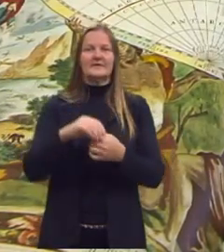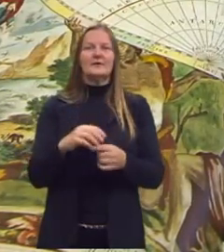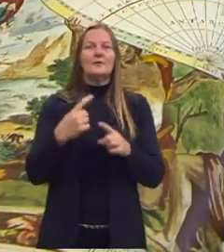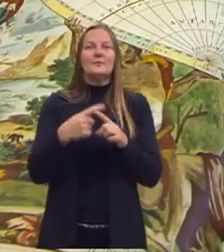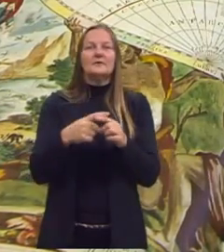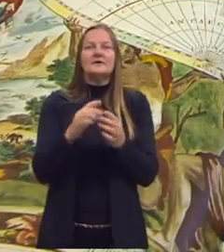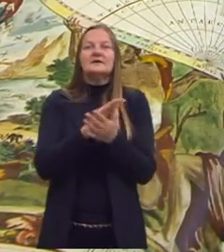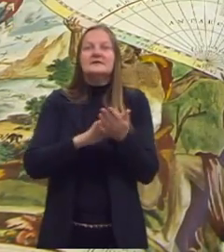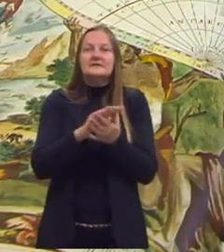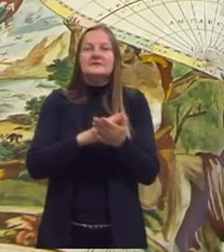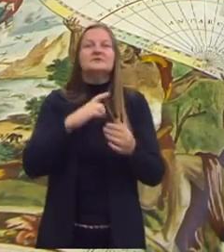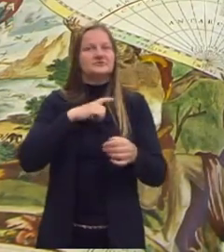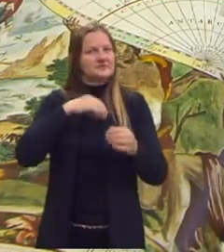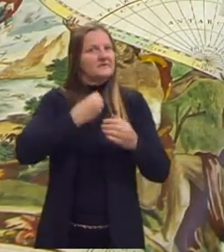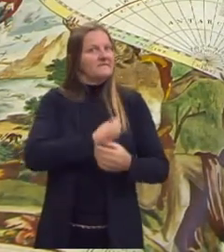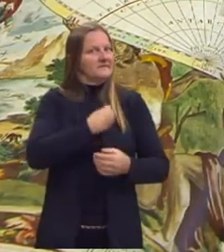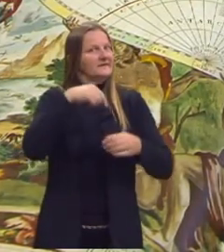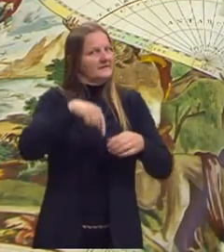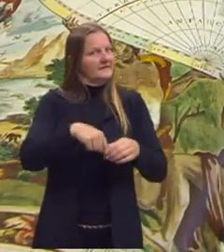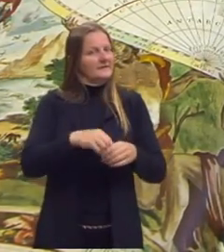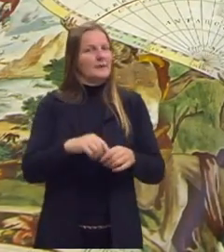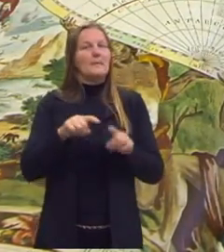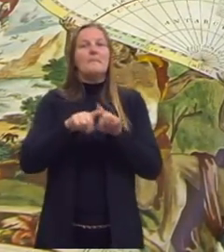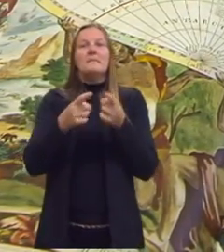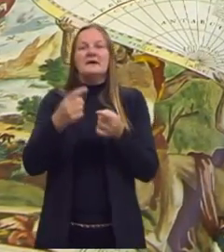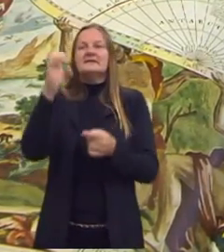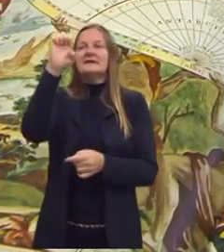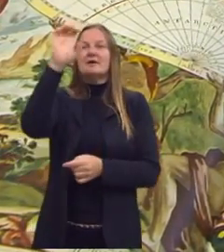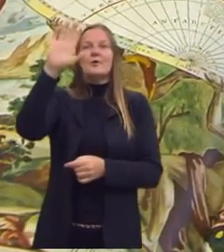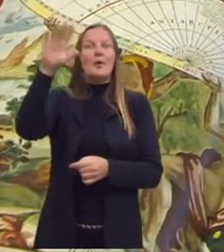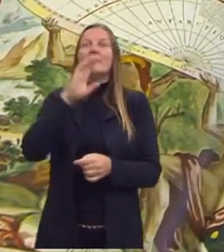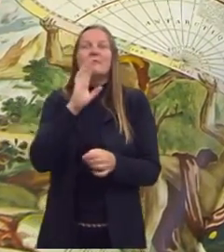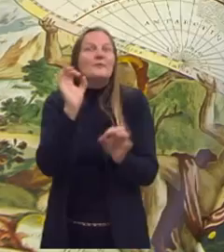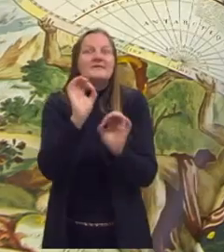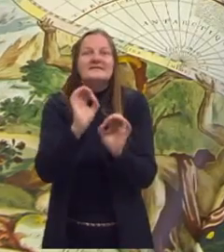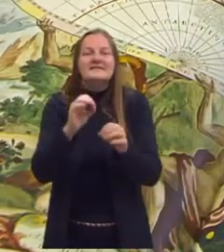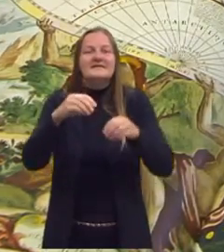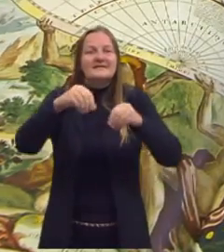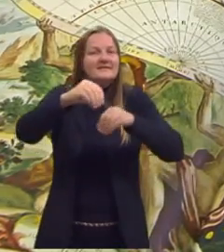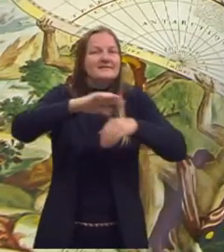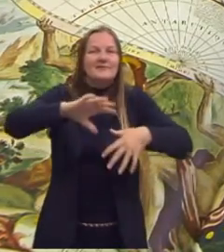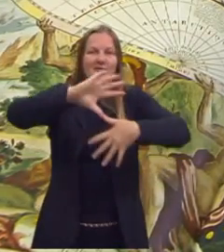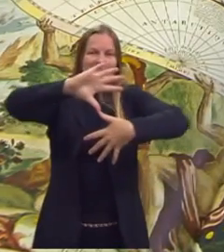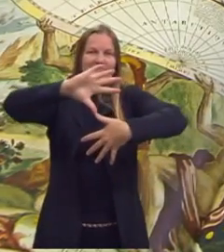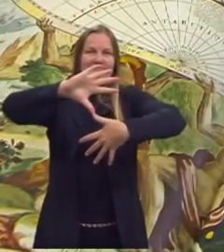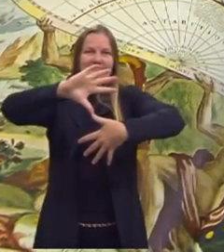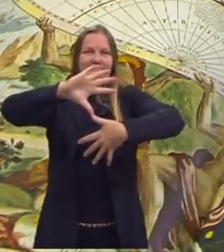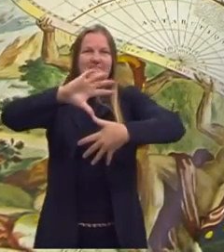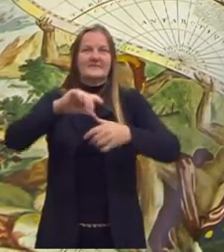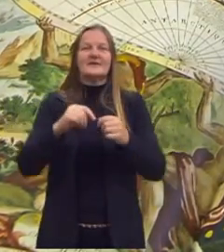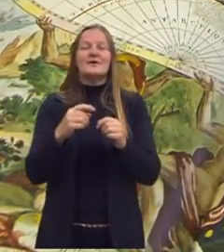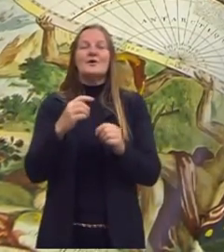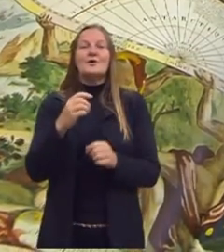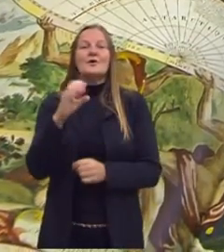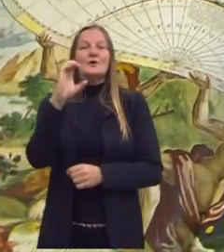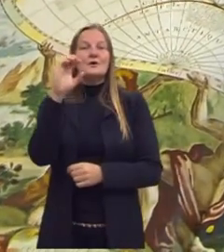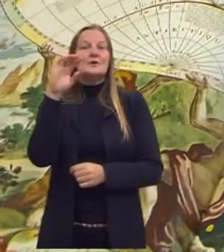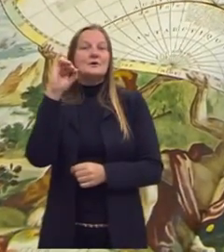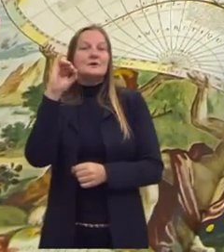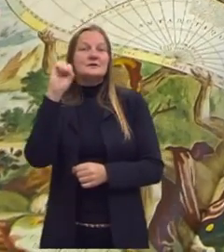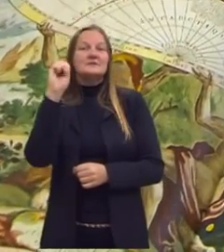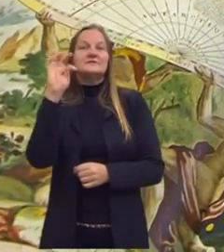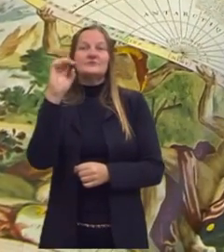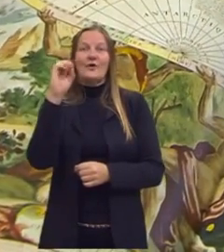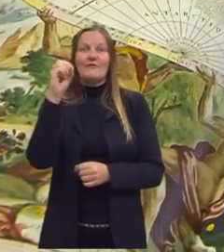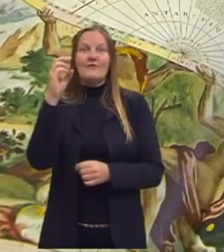porque já tinha um monte de gente vivendo aqui. Mas a Europa desconhecia esse território então. E, quando Cristóvão Colombo chega aqui,